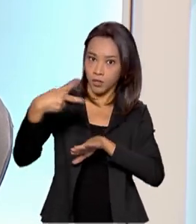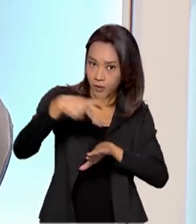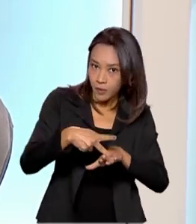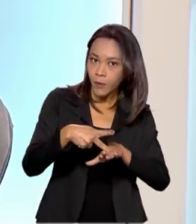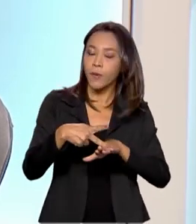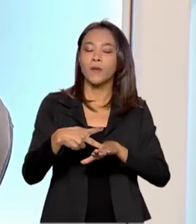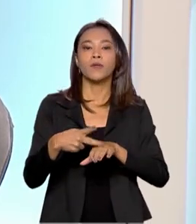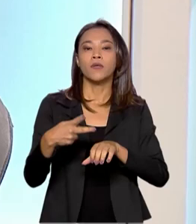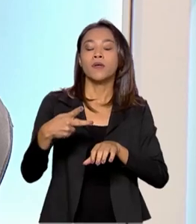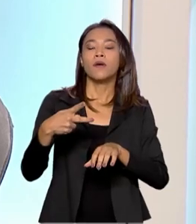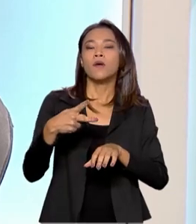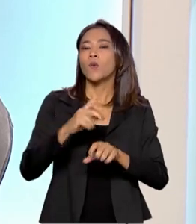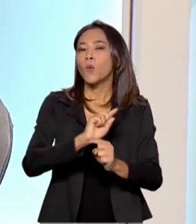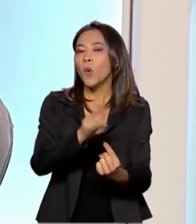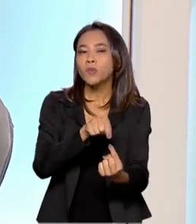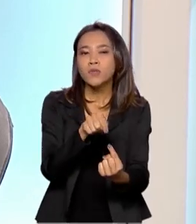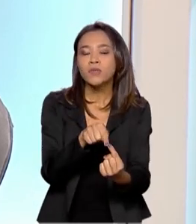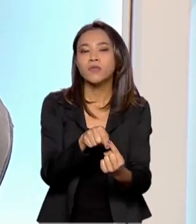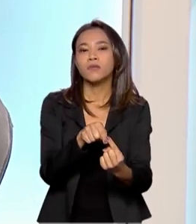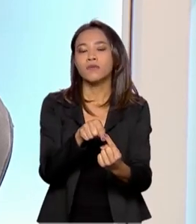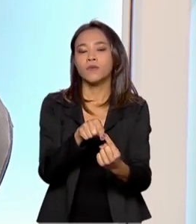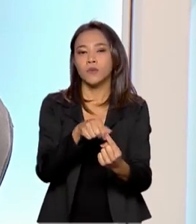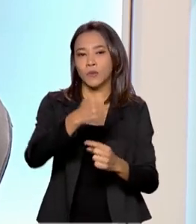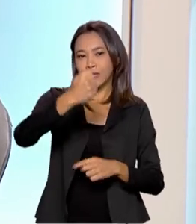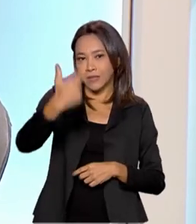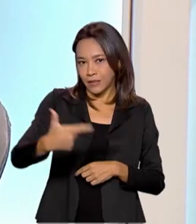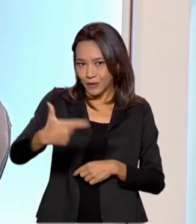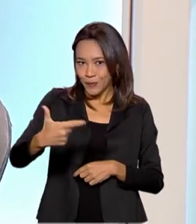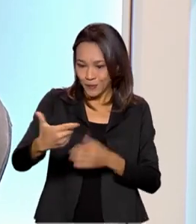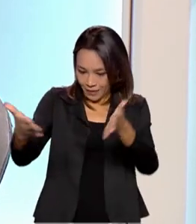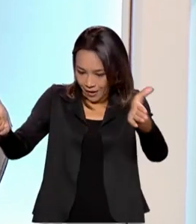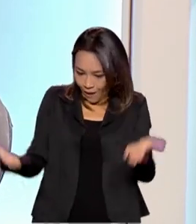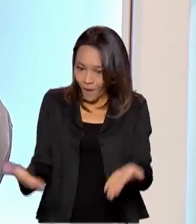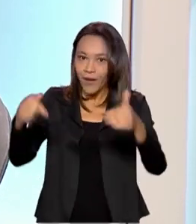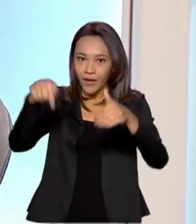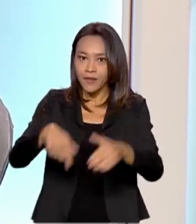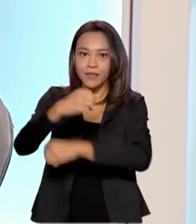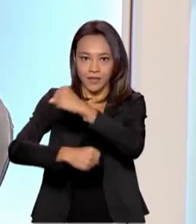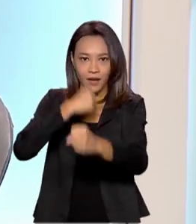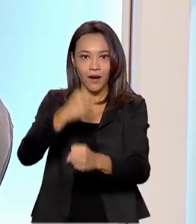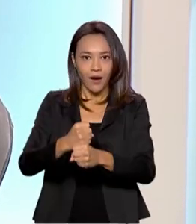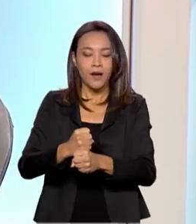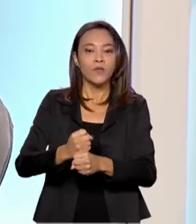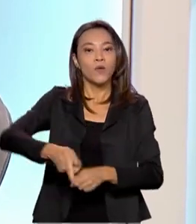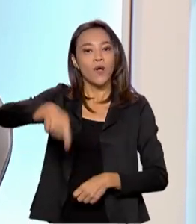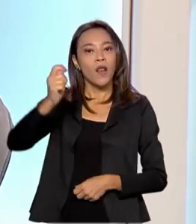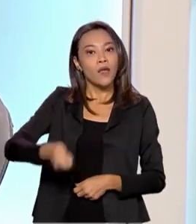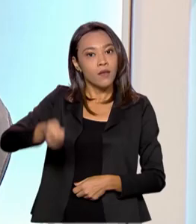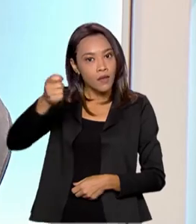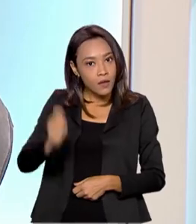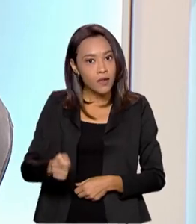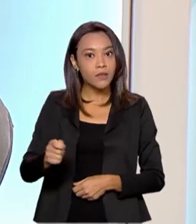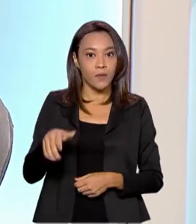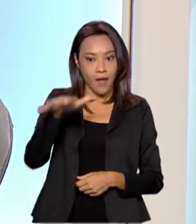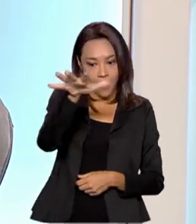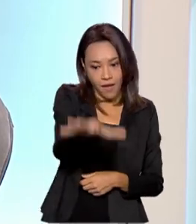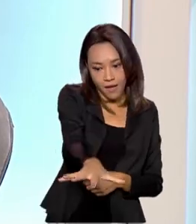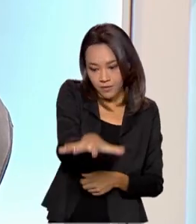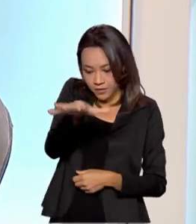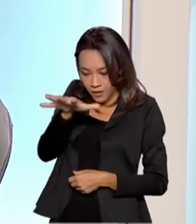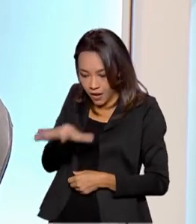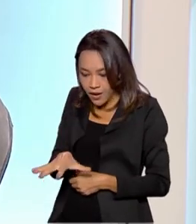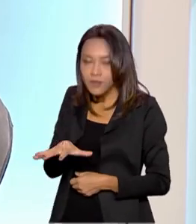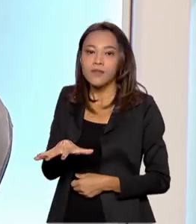para a próxima etapa, o segundo ciclo, que é esse que nós teremos esse ano agora, leiloando novamente Sépia e Atapu,